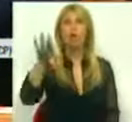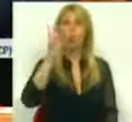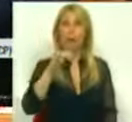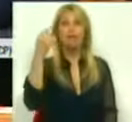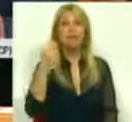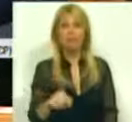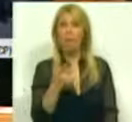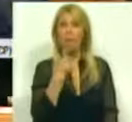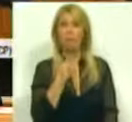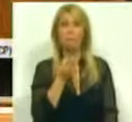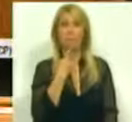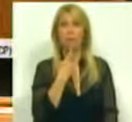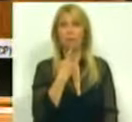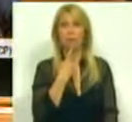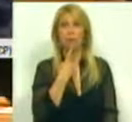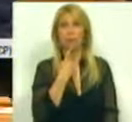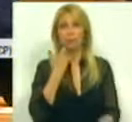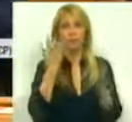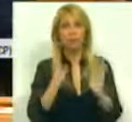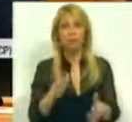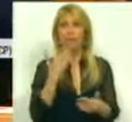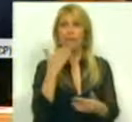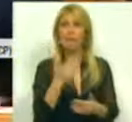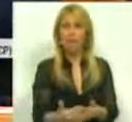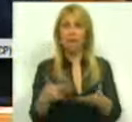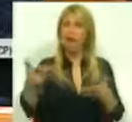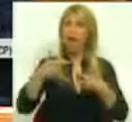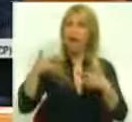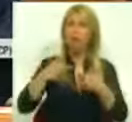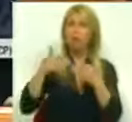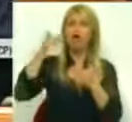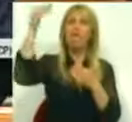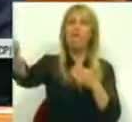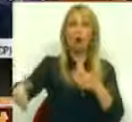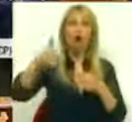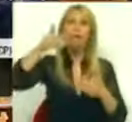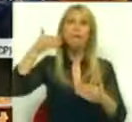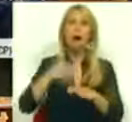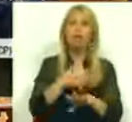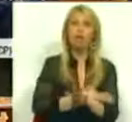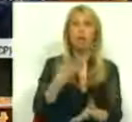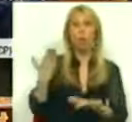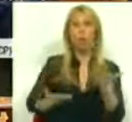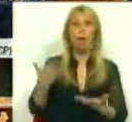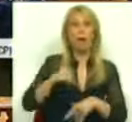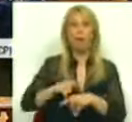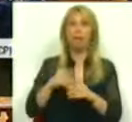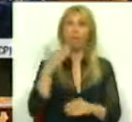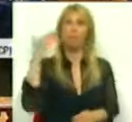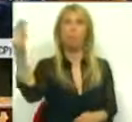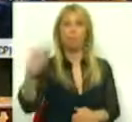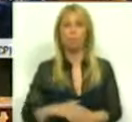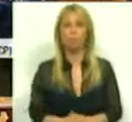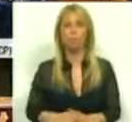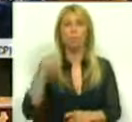tivesse percebido que tinha que ter pedido a ajuda externa muito mais cedo do que pediu. impõe-se a mudança